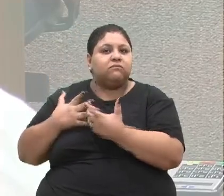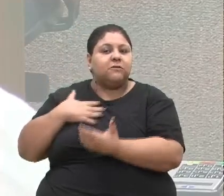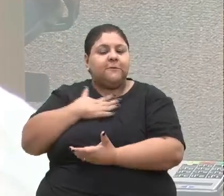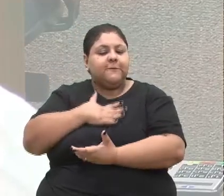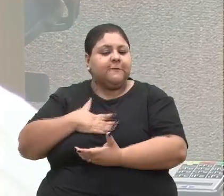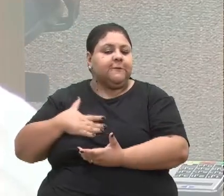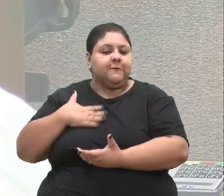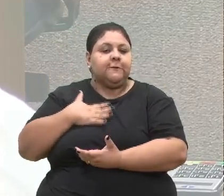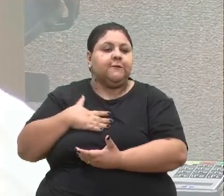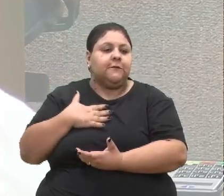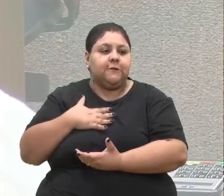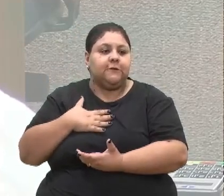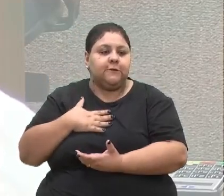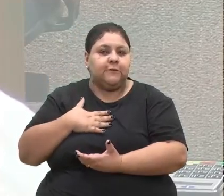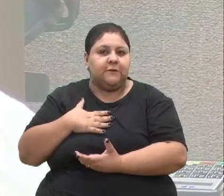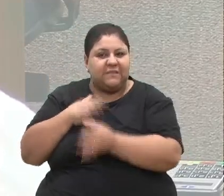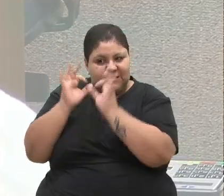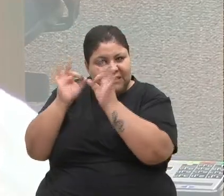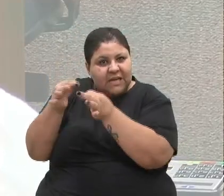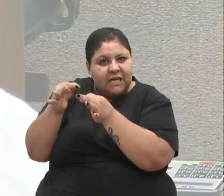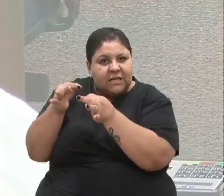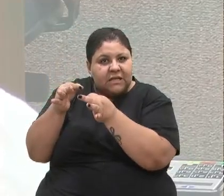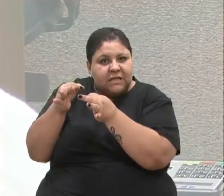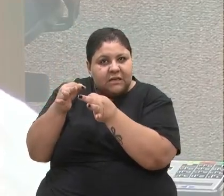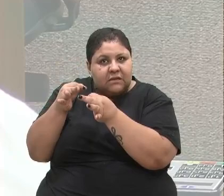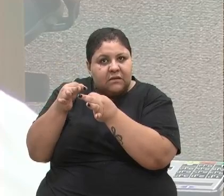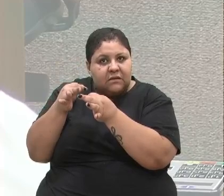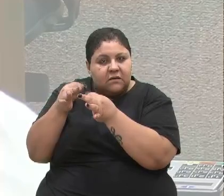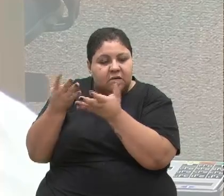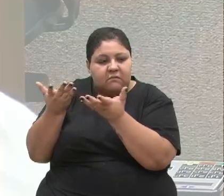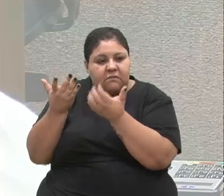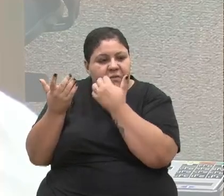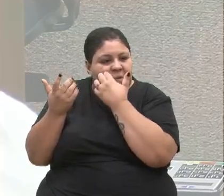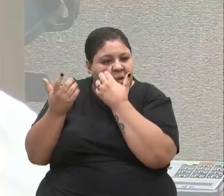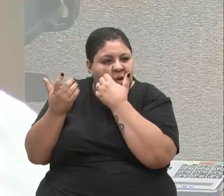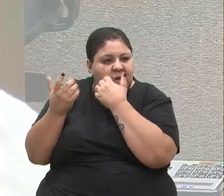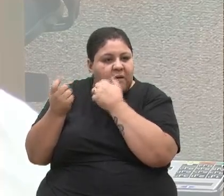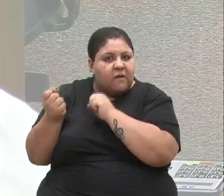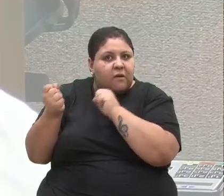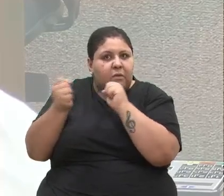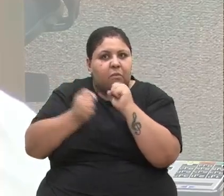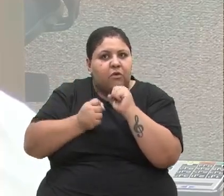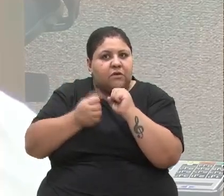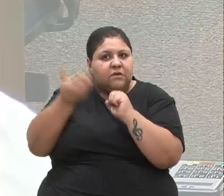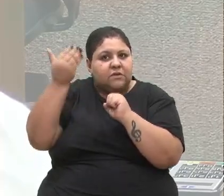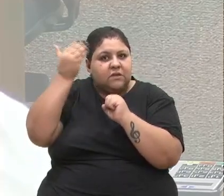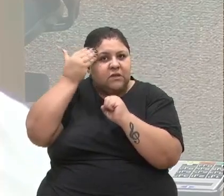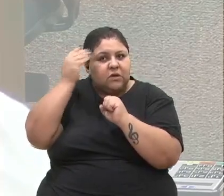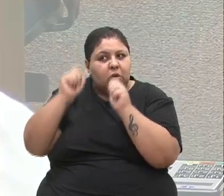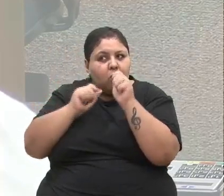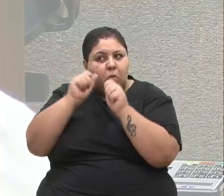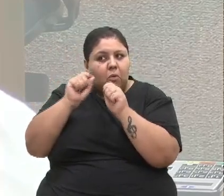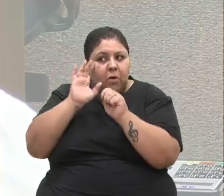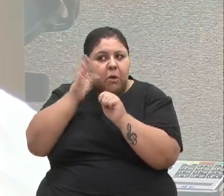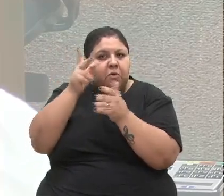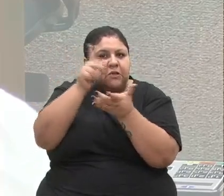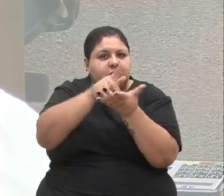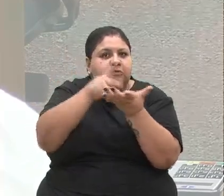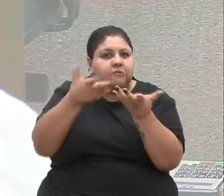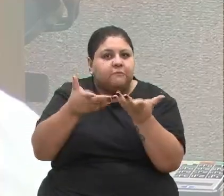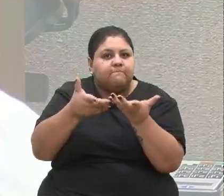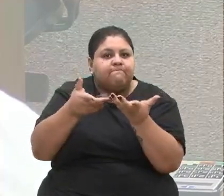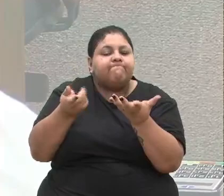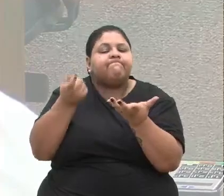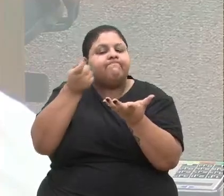um pouco mais correta para que, daqui a pouco, a gente possa entender qual foi o que aconteceu. Então, é